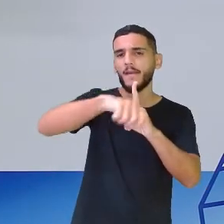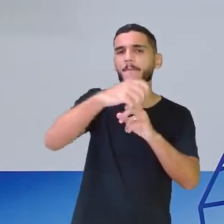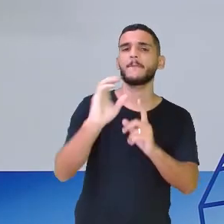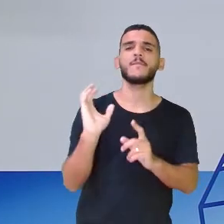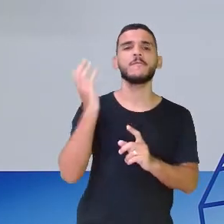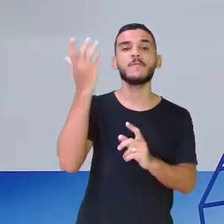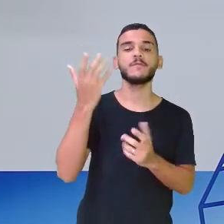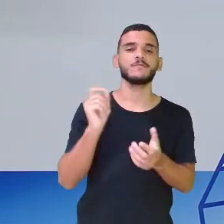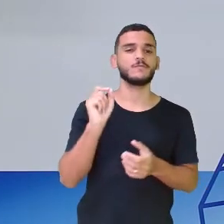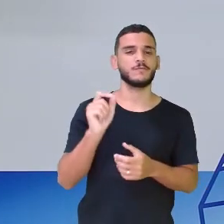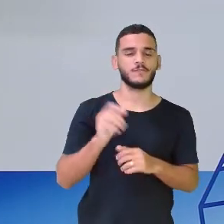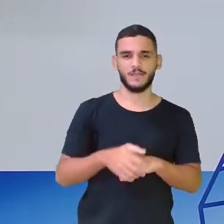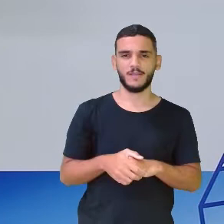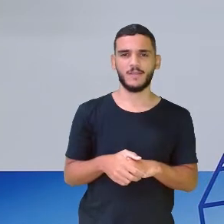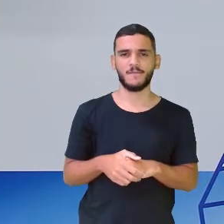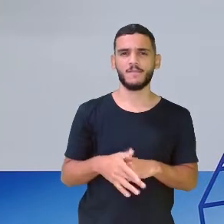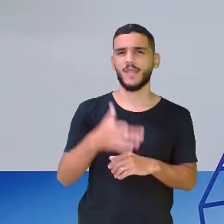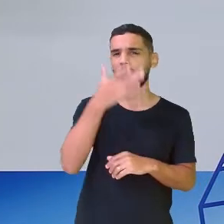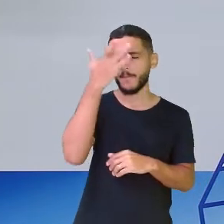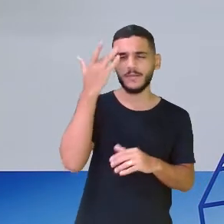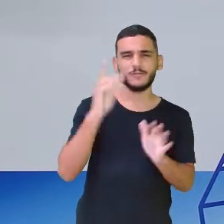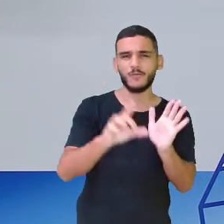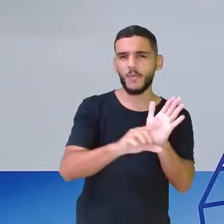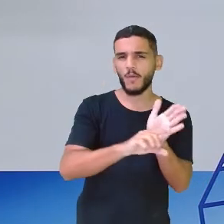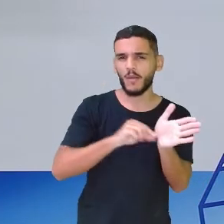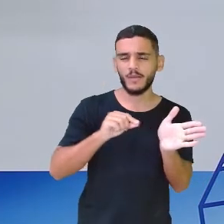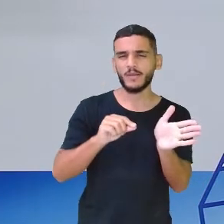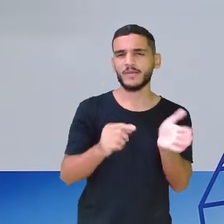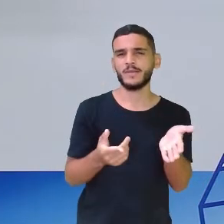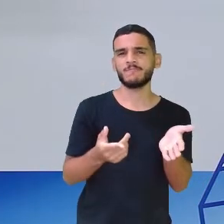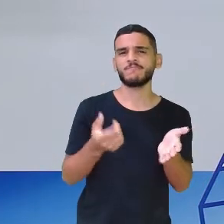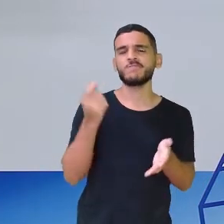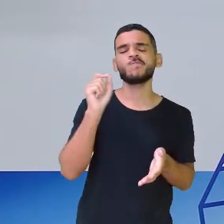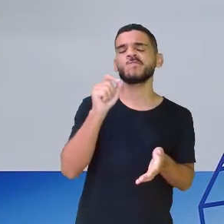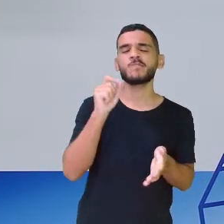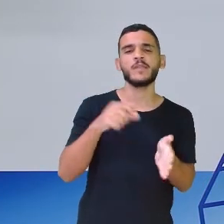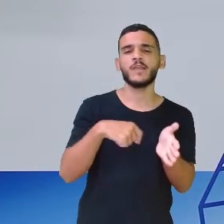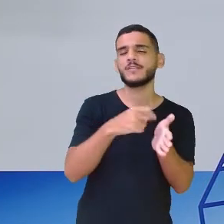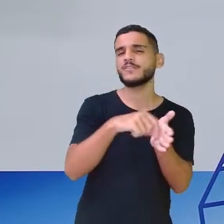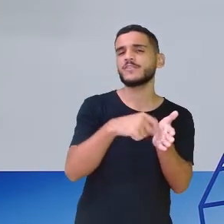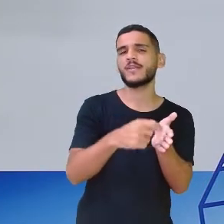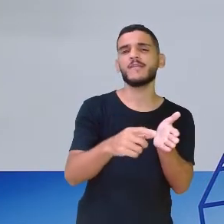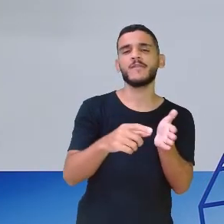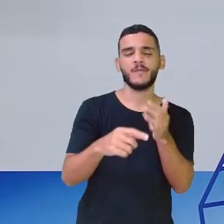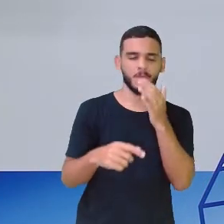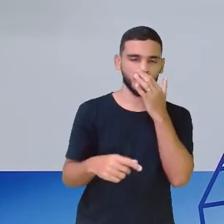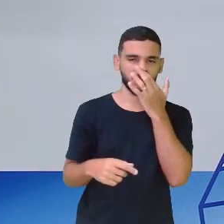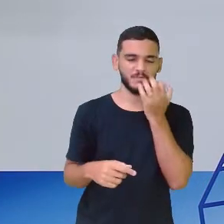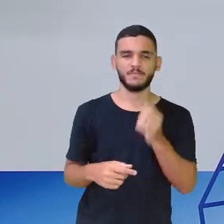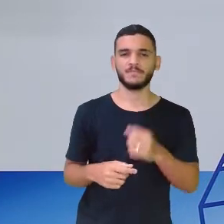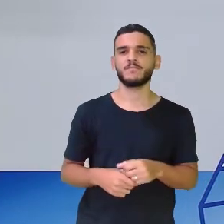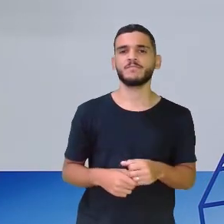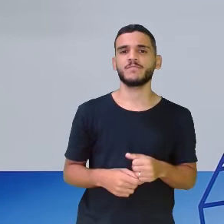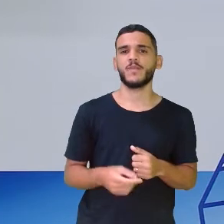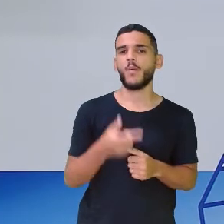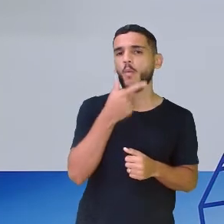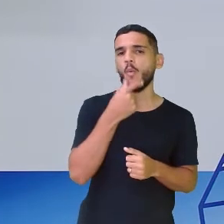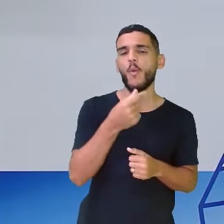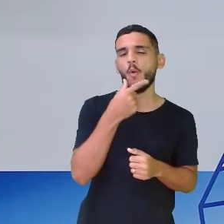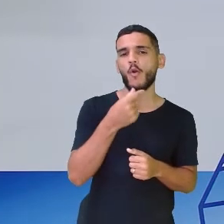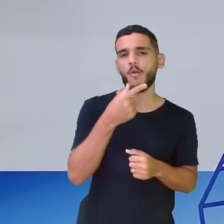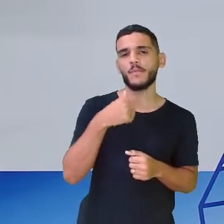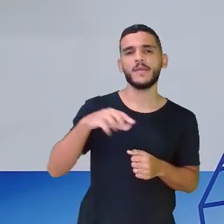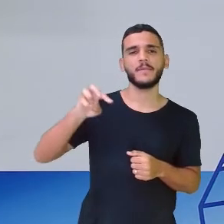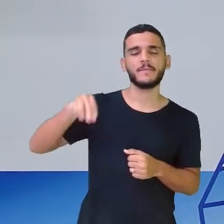Quem é a autora ou o autor? Quem foi que escreveu esse livro? Nesse caso é o autor.